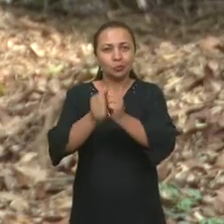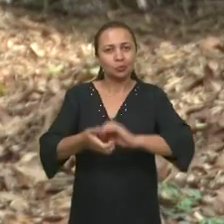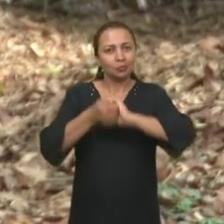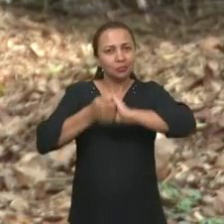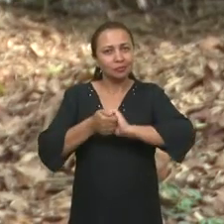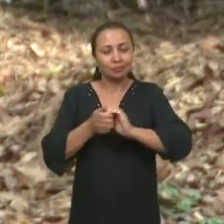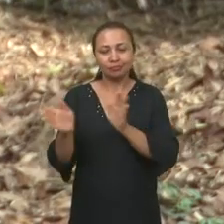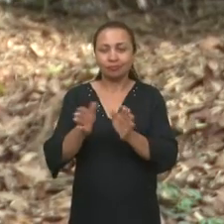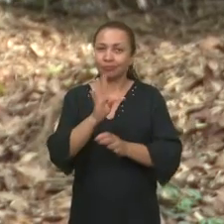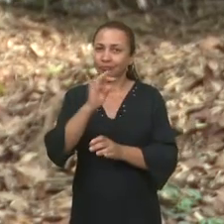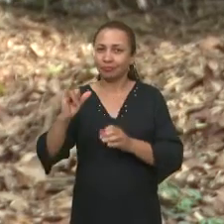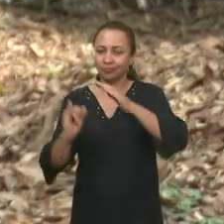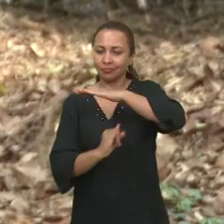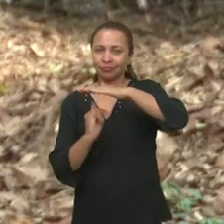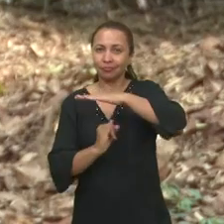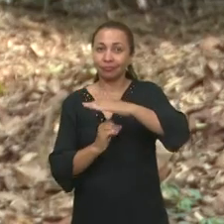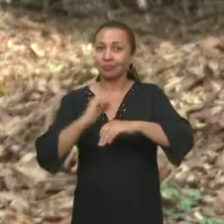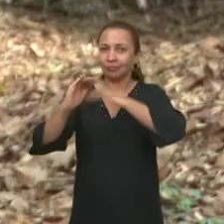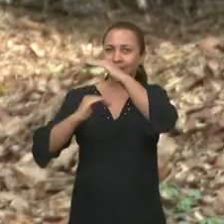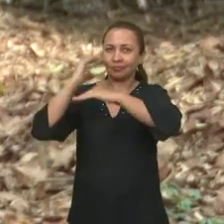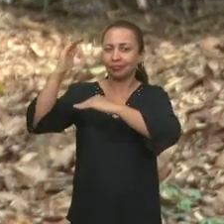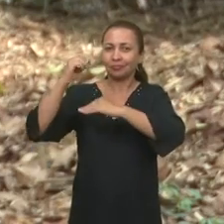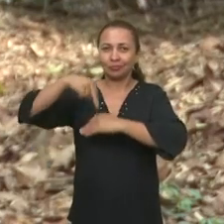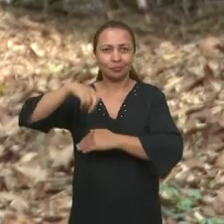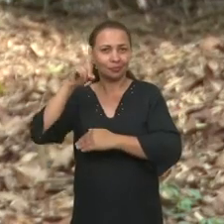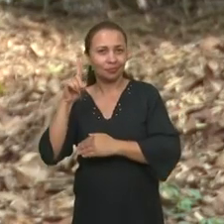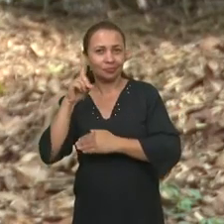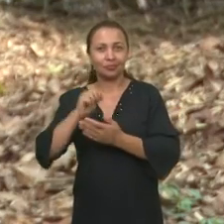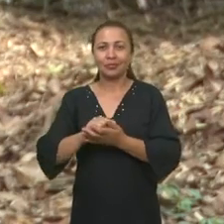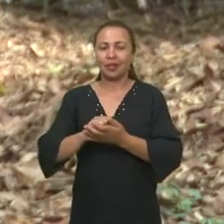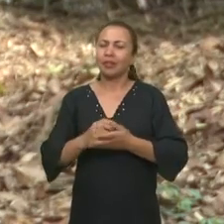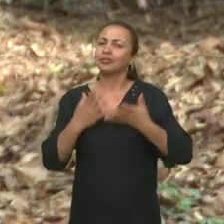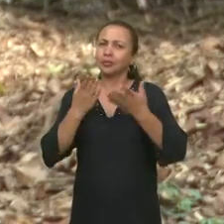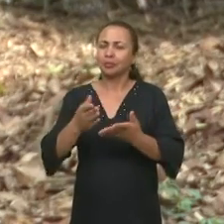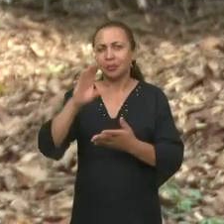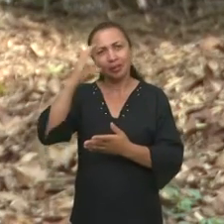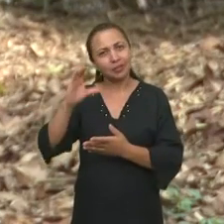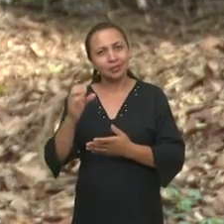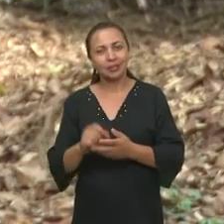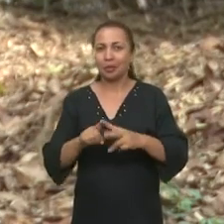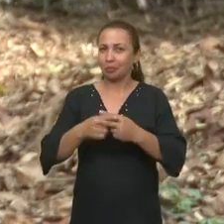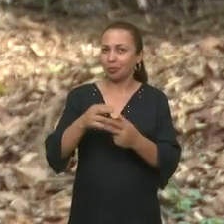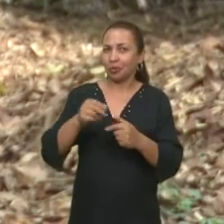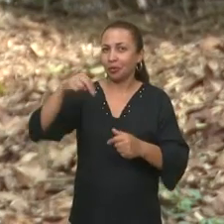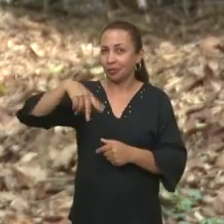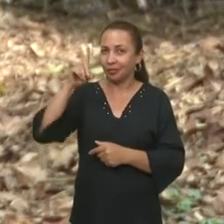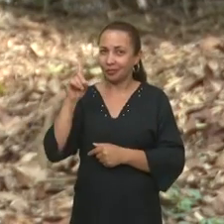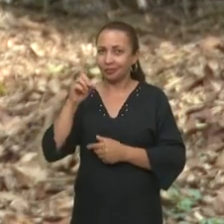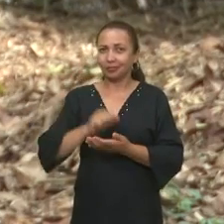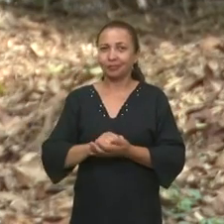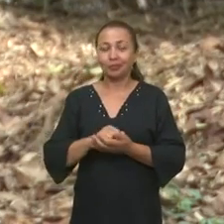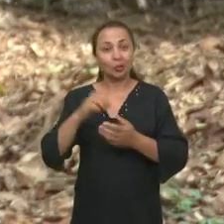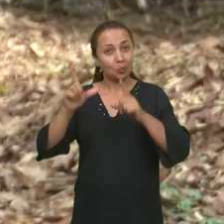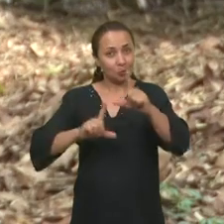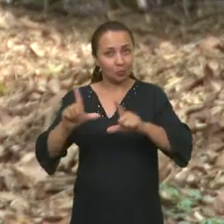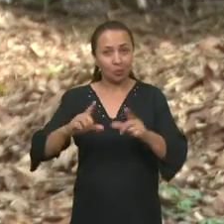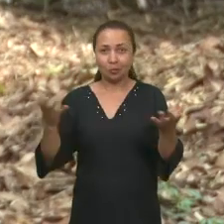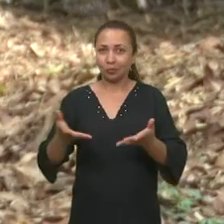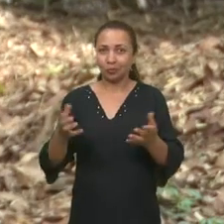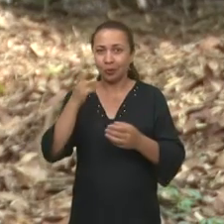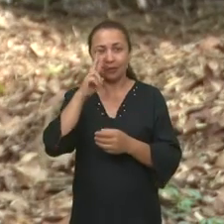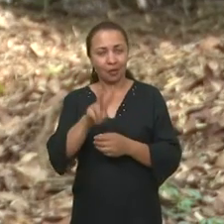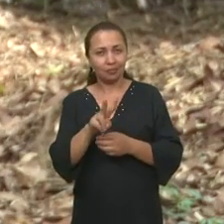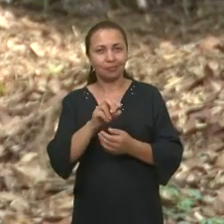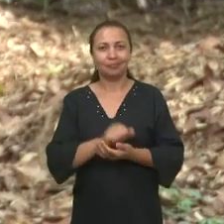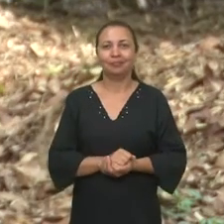entre TVs e instituições públicas de ensino superior nordestinas, dedicado à ciência produzida no Nordeste. E no programa de hoje,